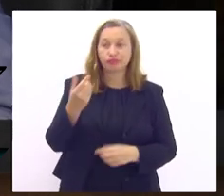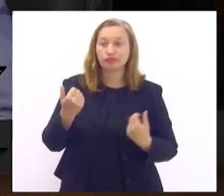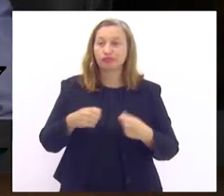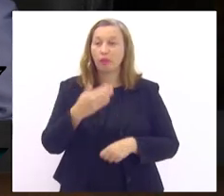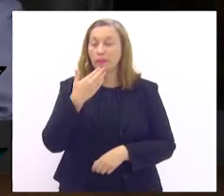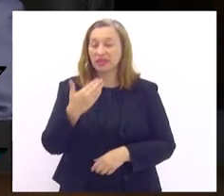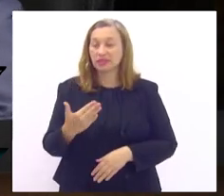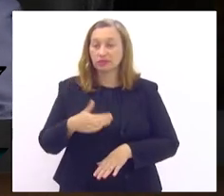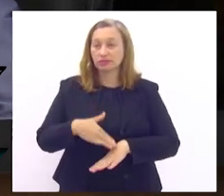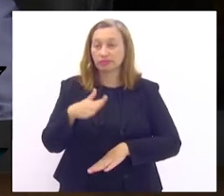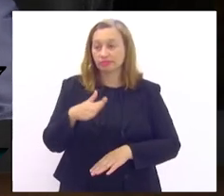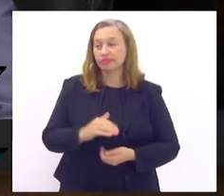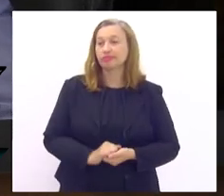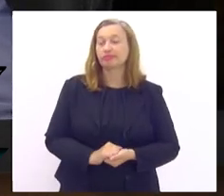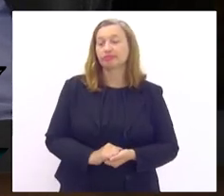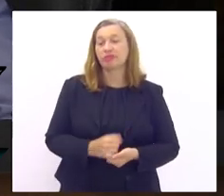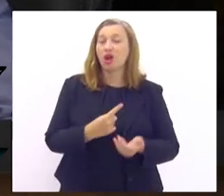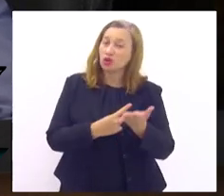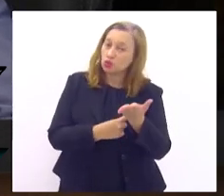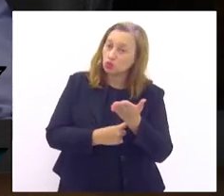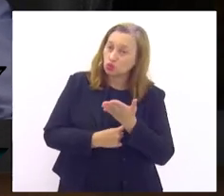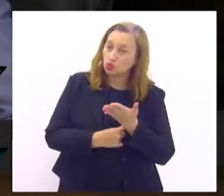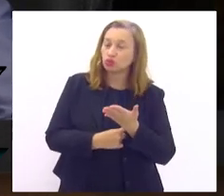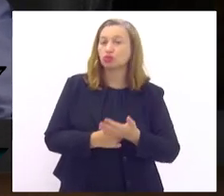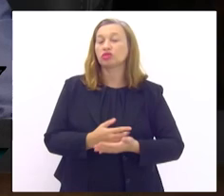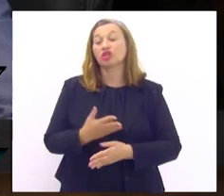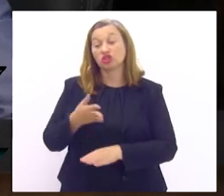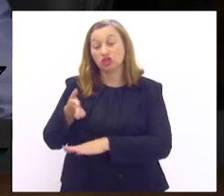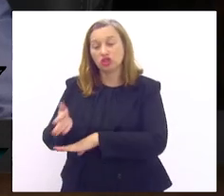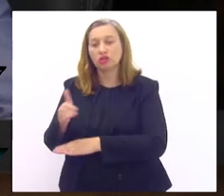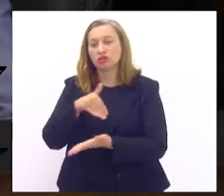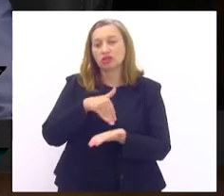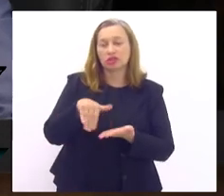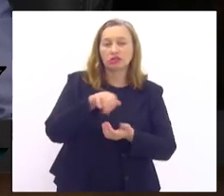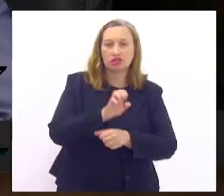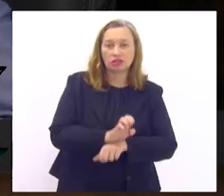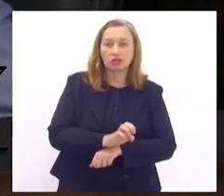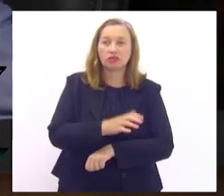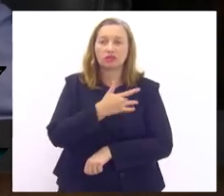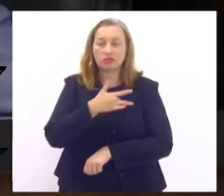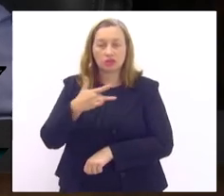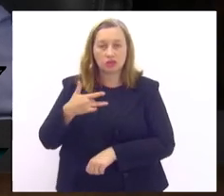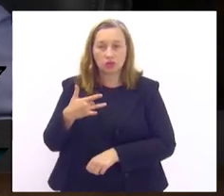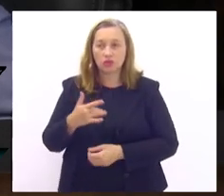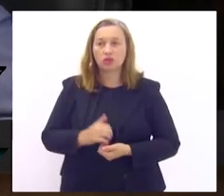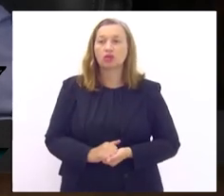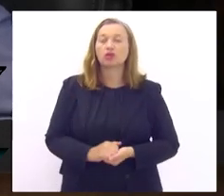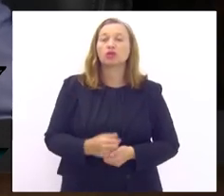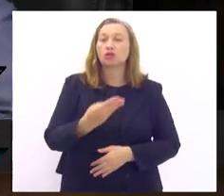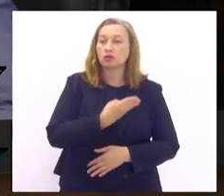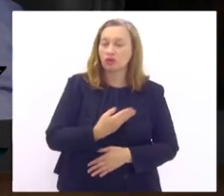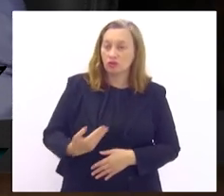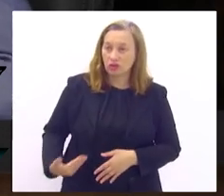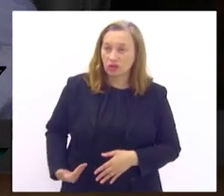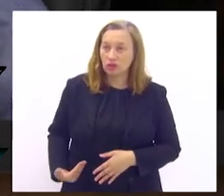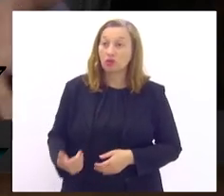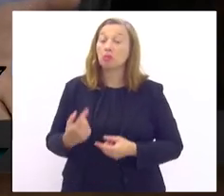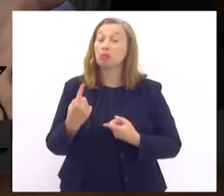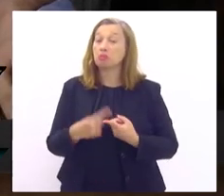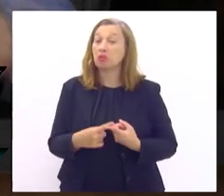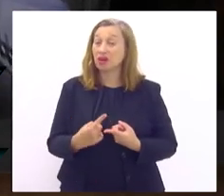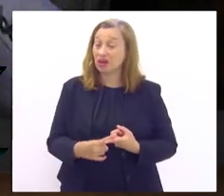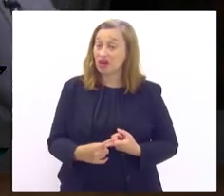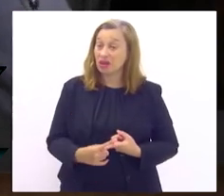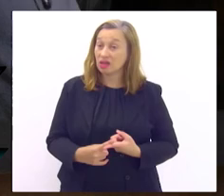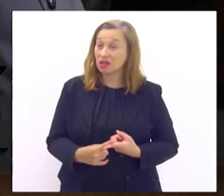pedido né que nos ajude a chegar ao secretário estadual de saúde através do governador porque se